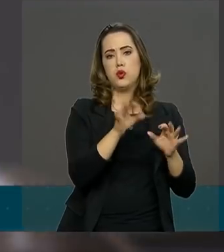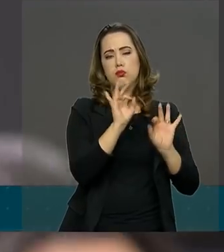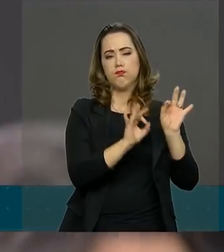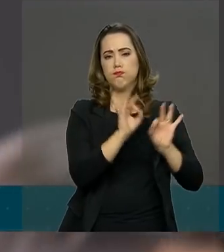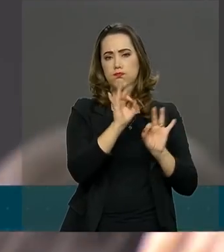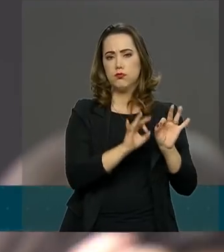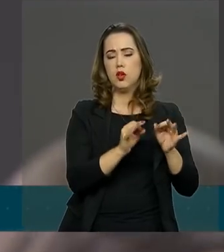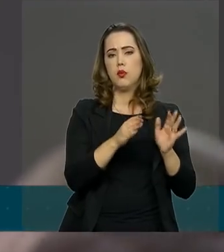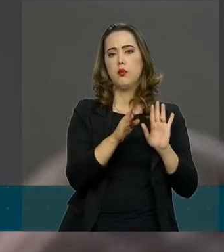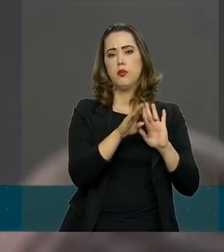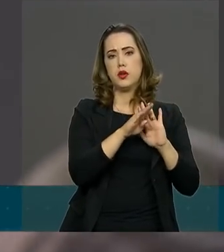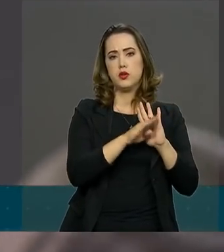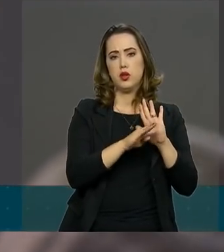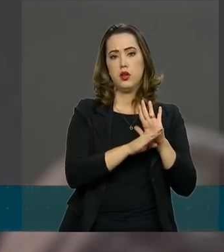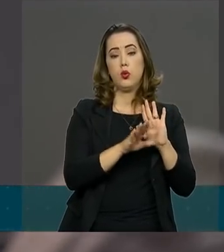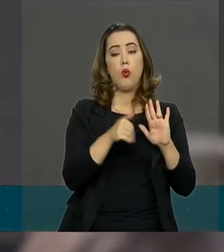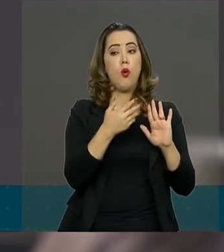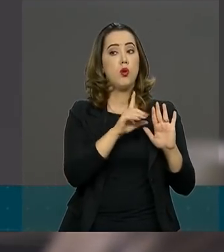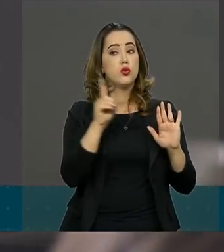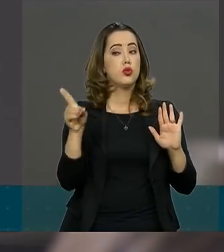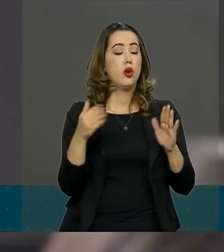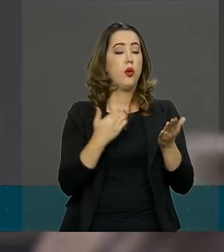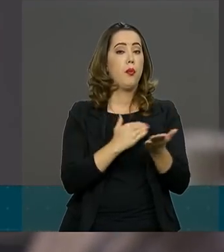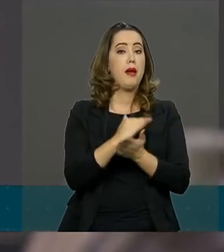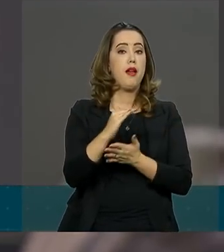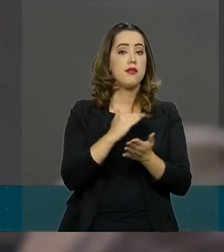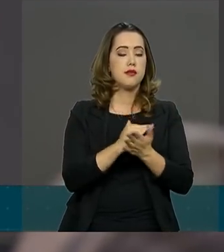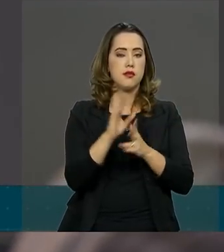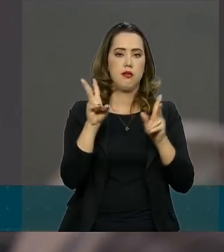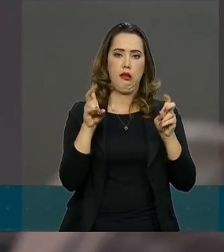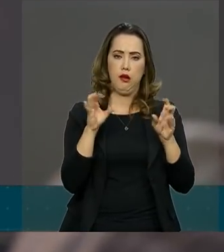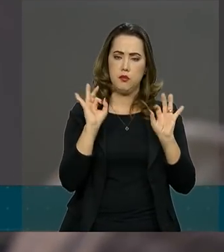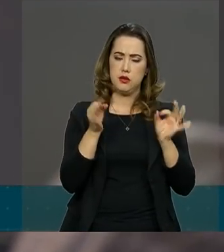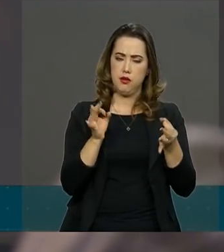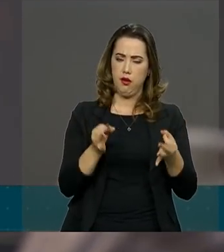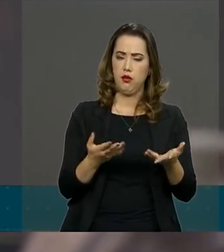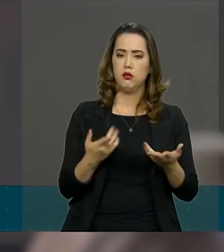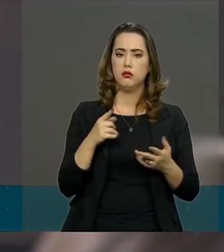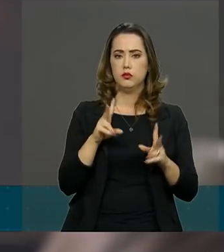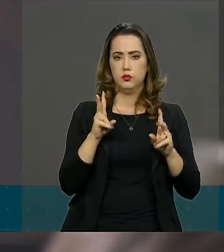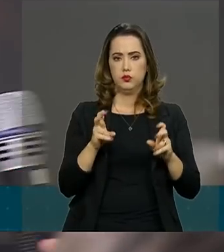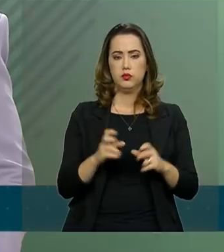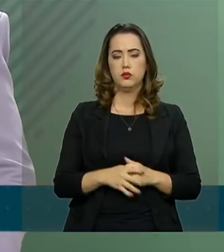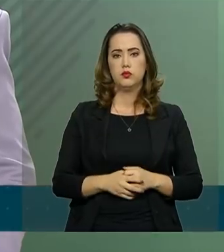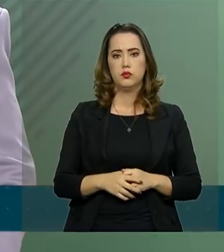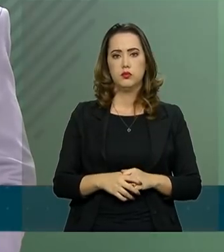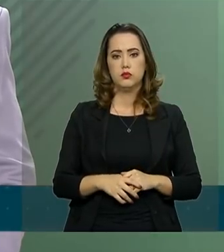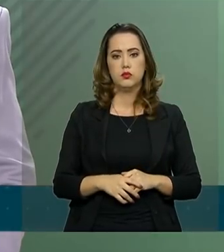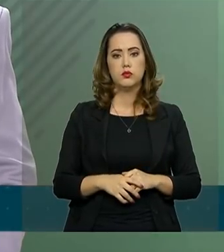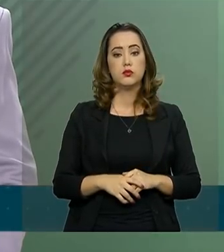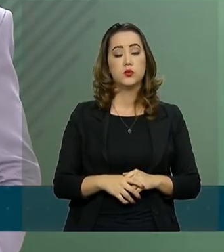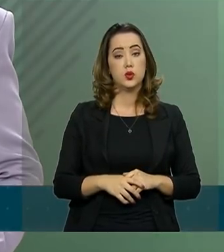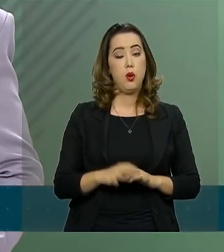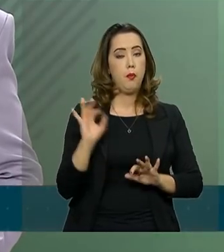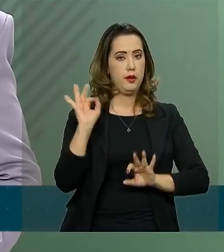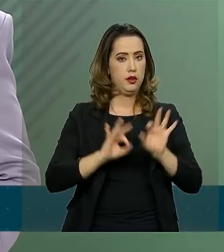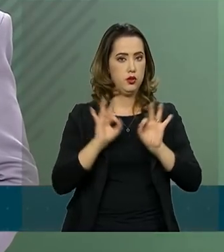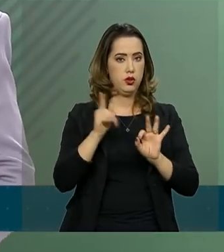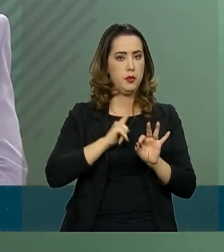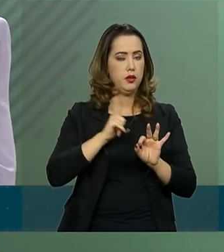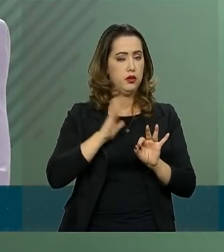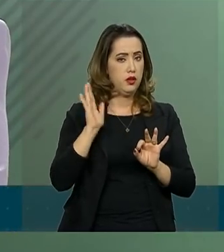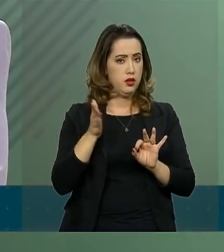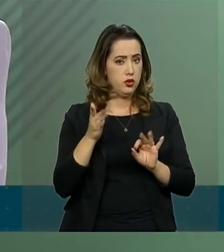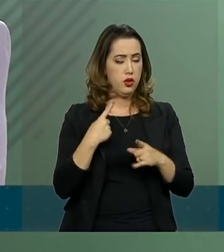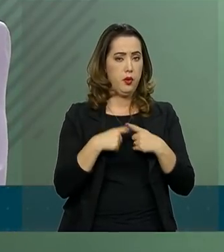esboço desse projeto. Quando que vai começar a tratar de maneira mais efetiva a respeito disso? O esboço já existe até porque